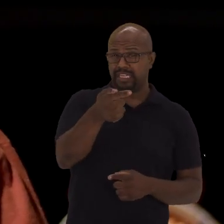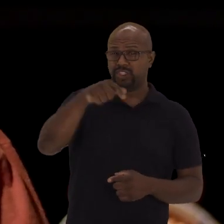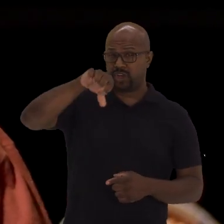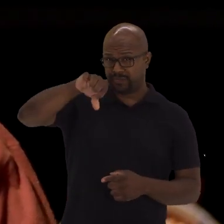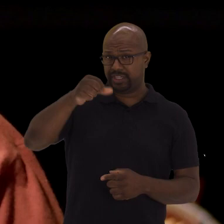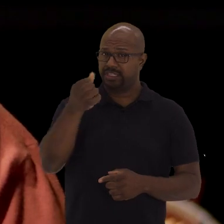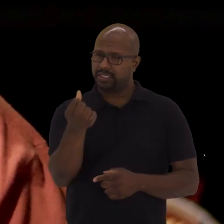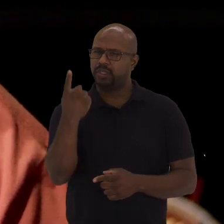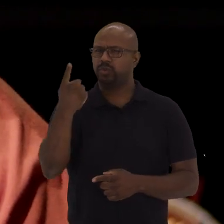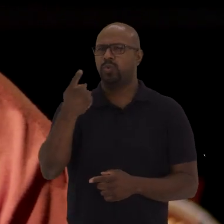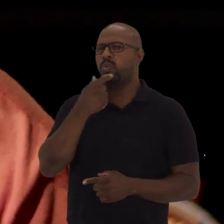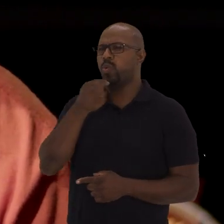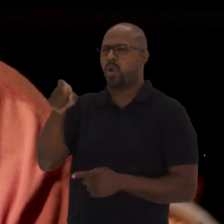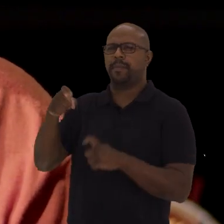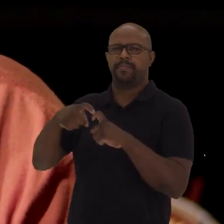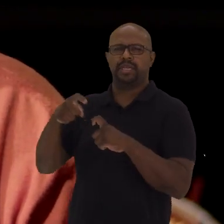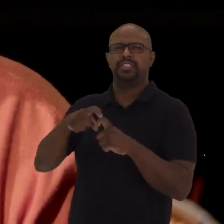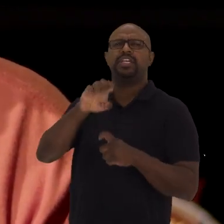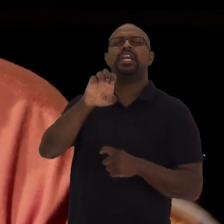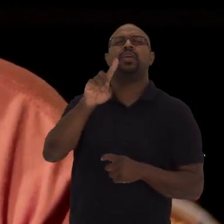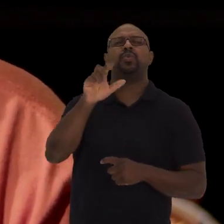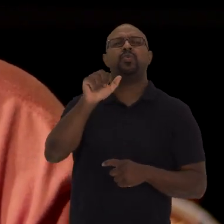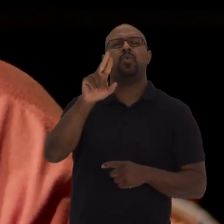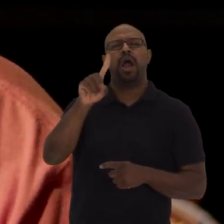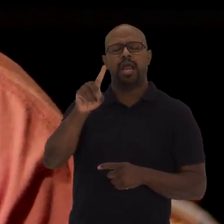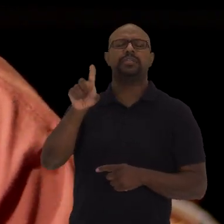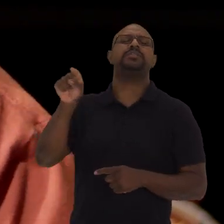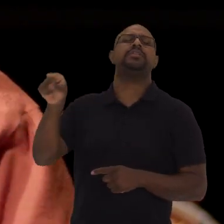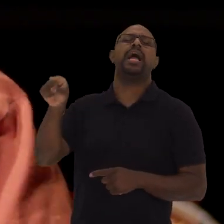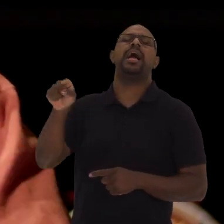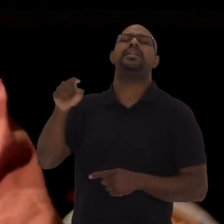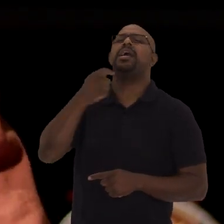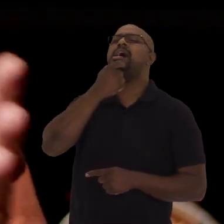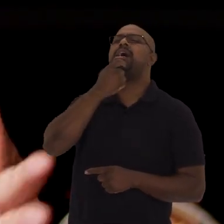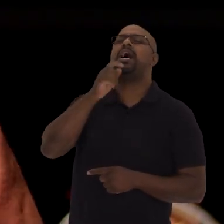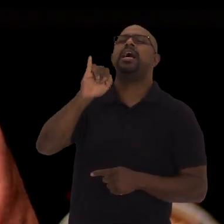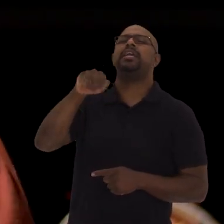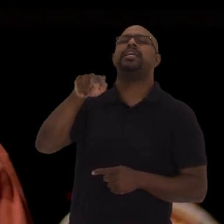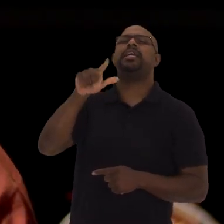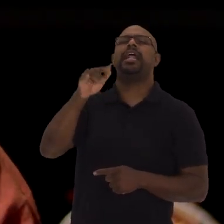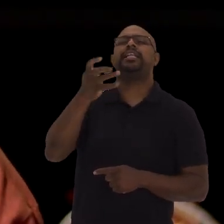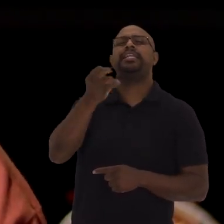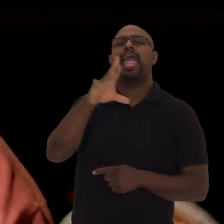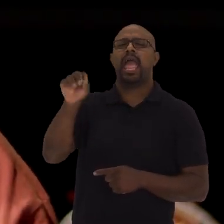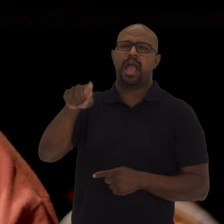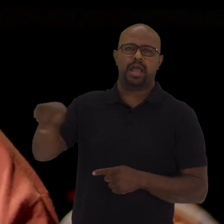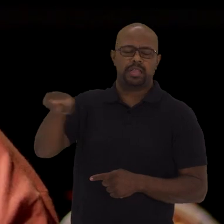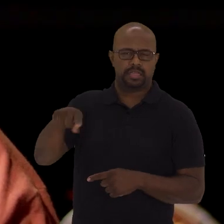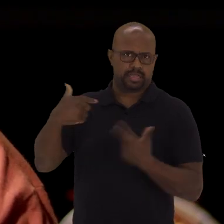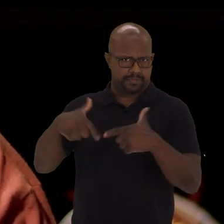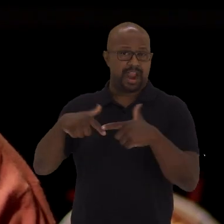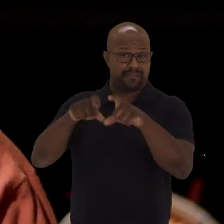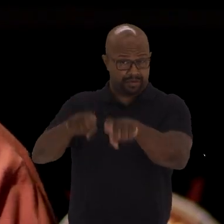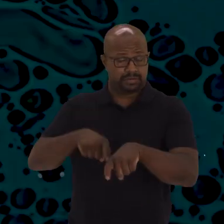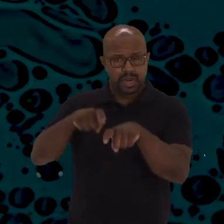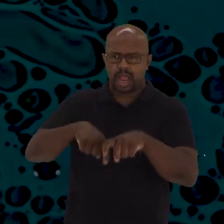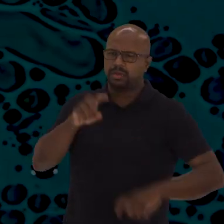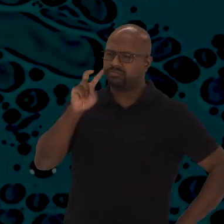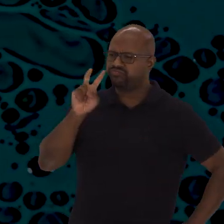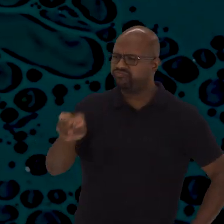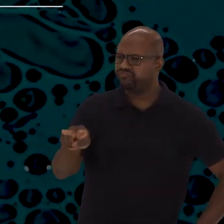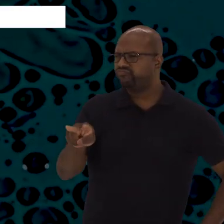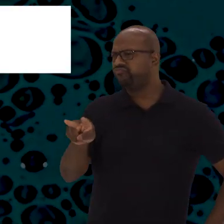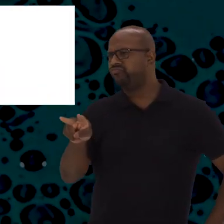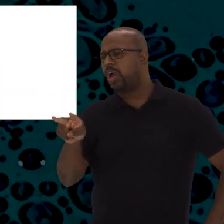um médico chamado Edward Jenner Lá na Inglaterra, ele trabalhava lá na zona rural Ele observou uma coisa interessante Ele